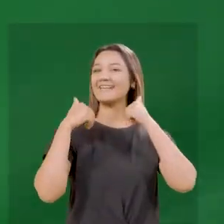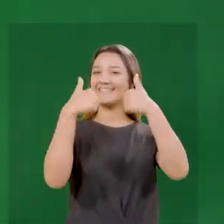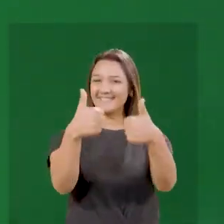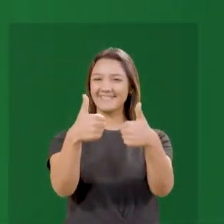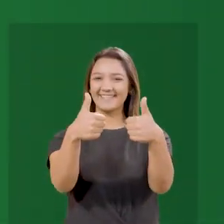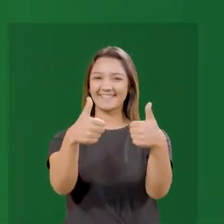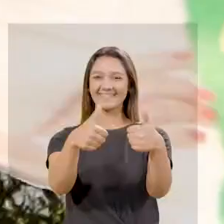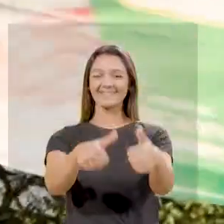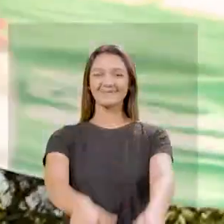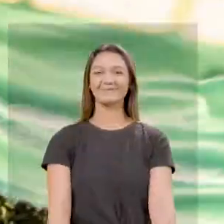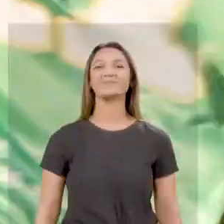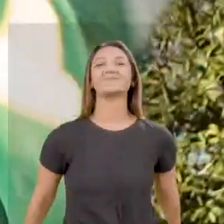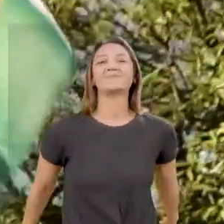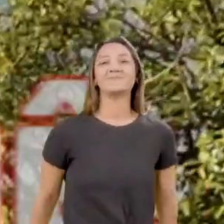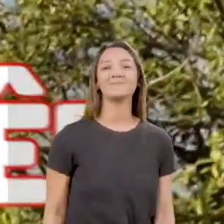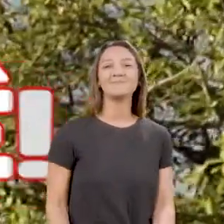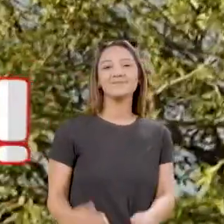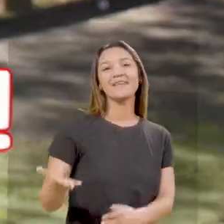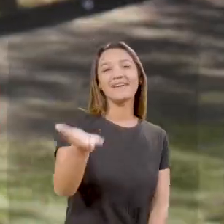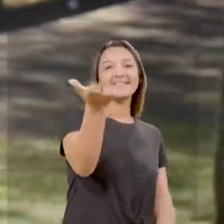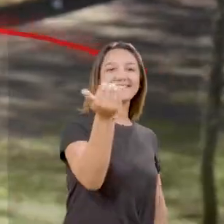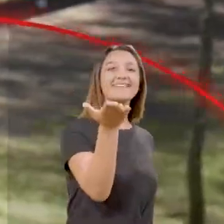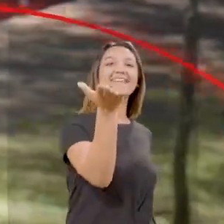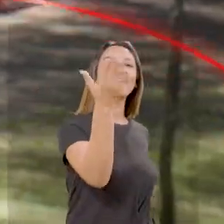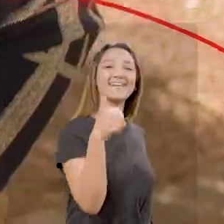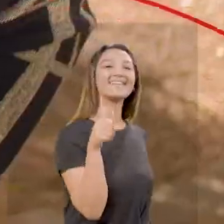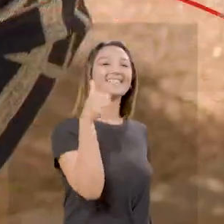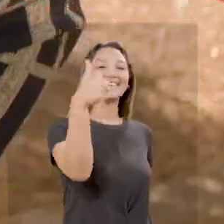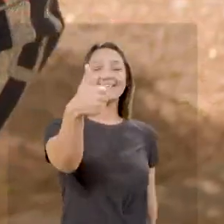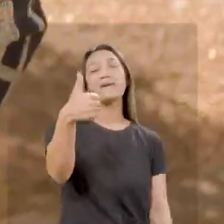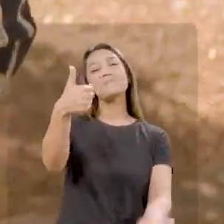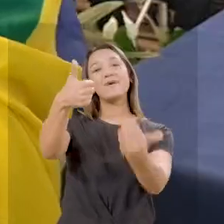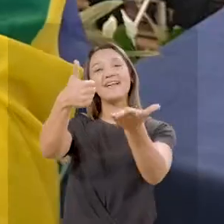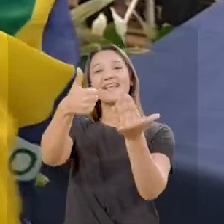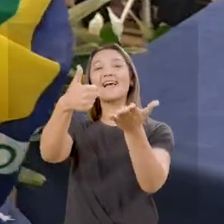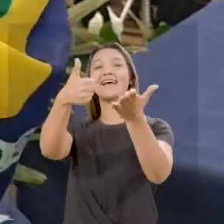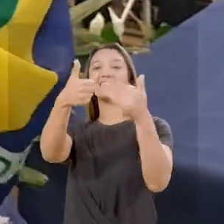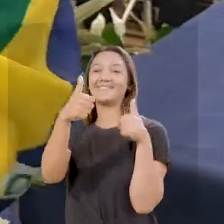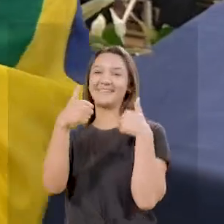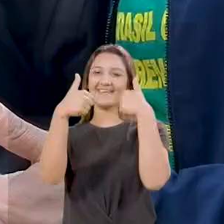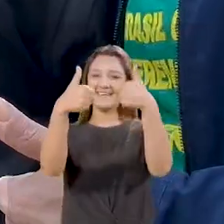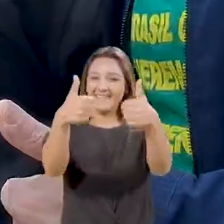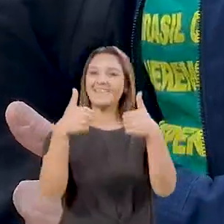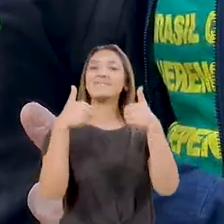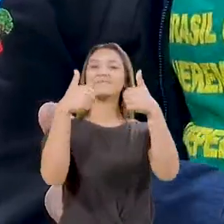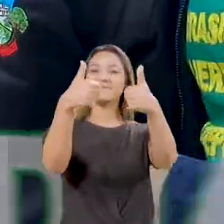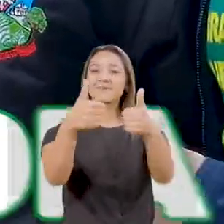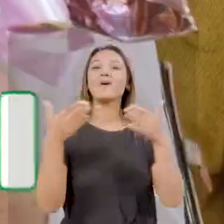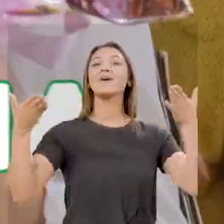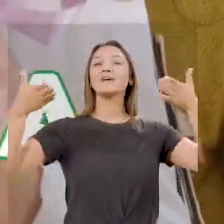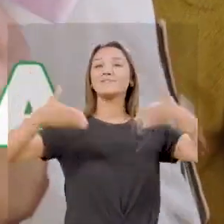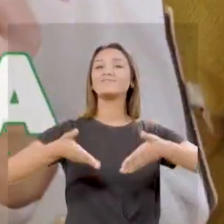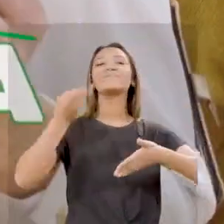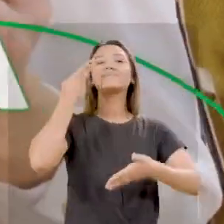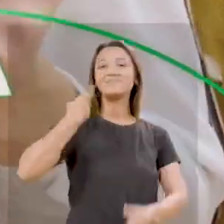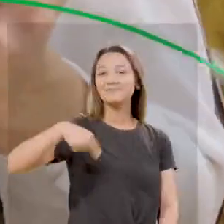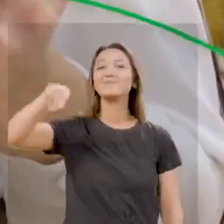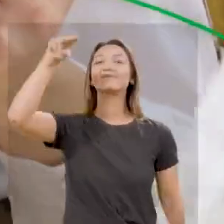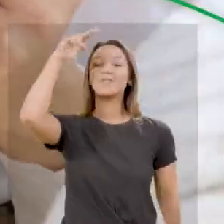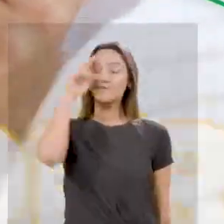lá, Tchê! Bora lá, Tchê! Bora lá, Tchê! A